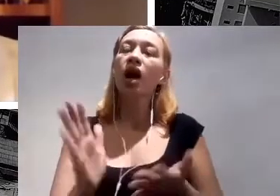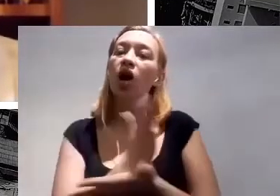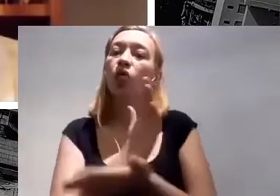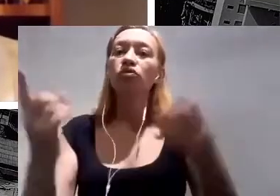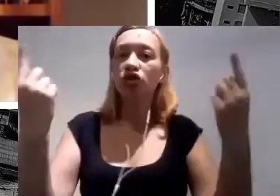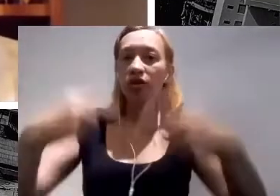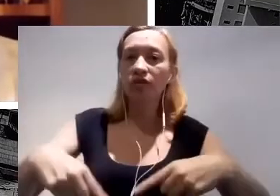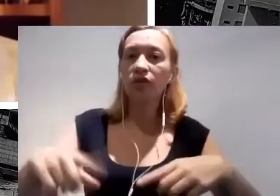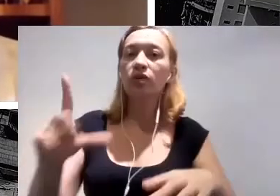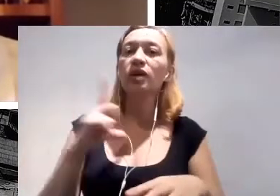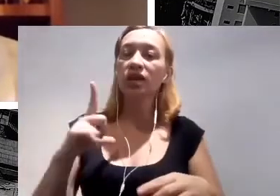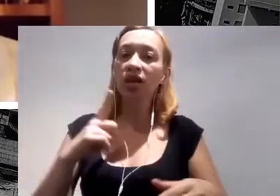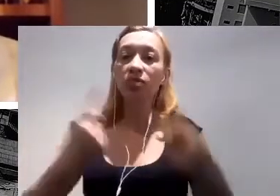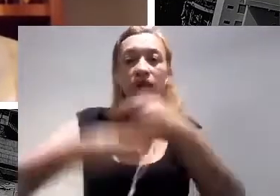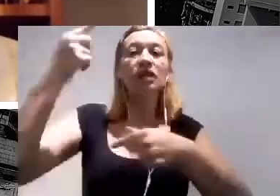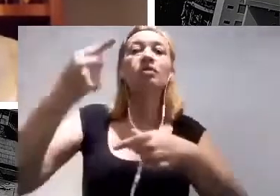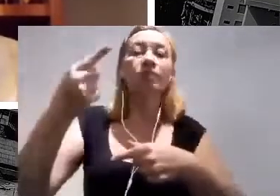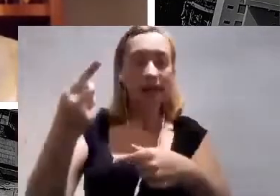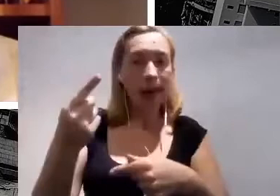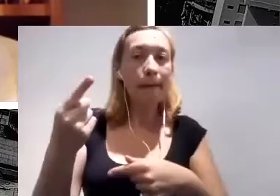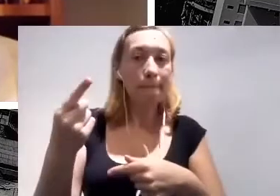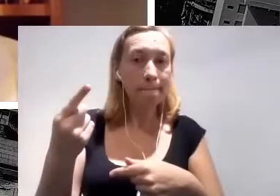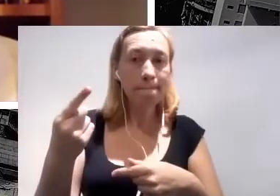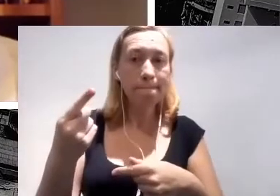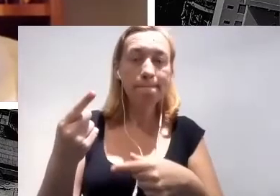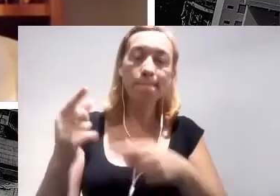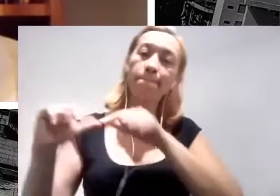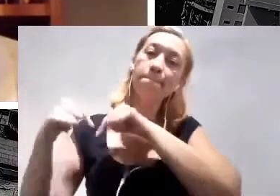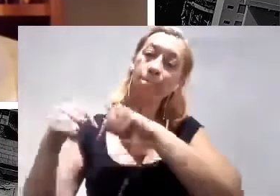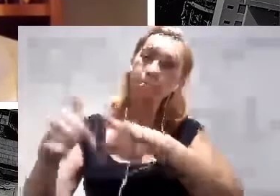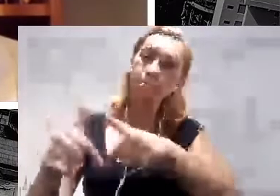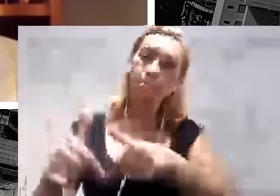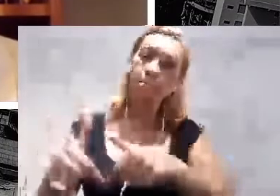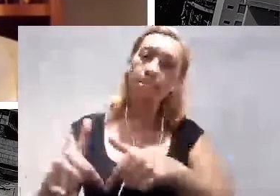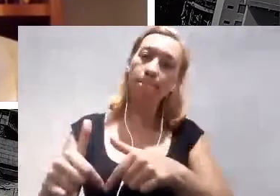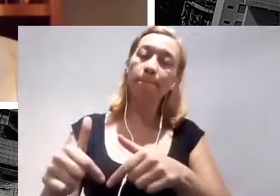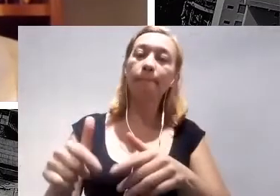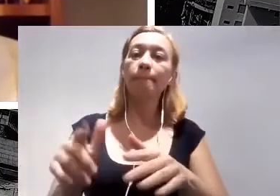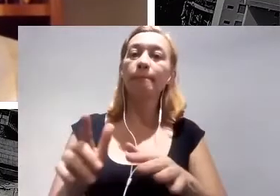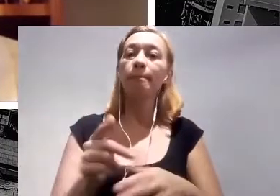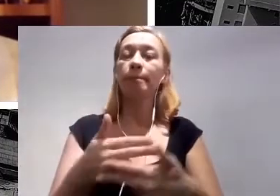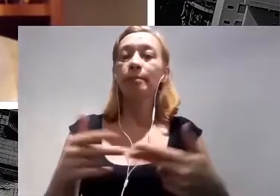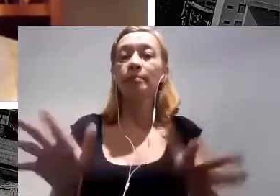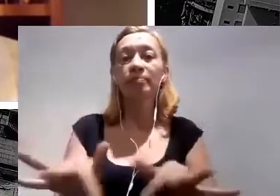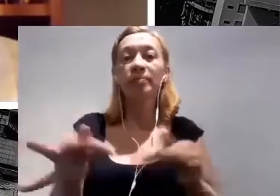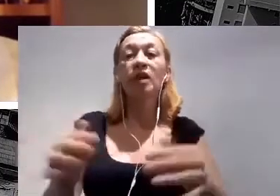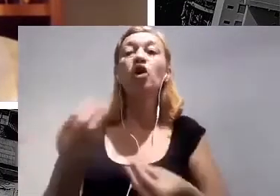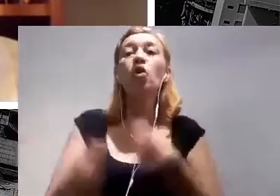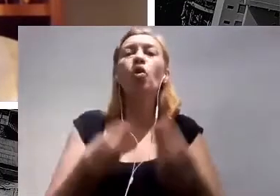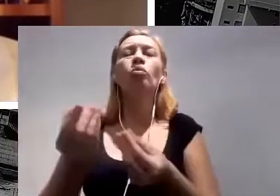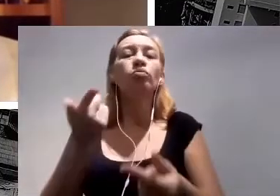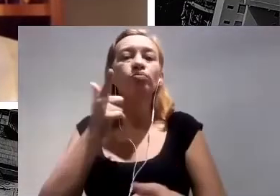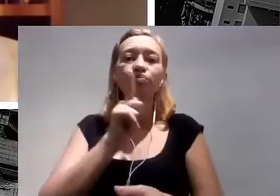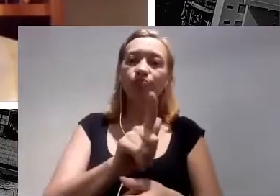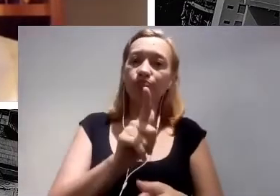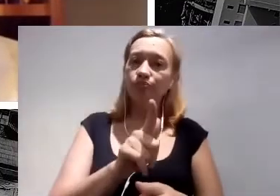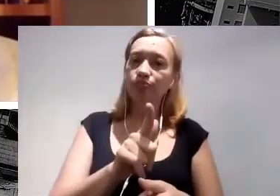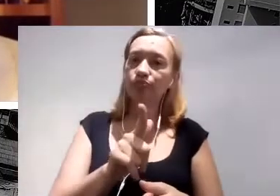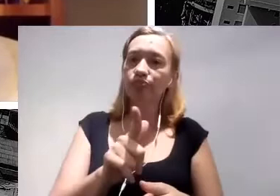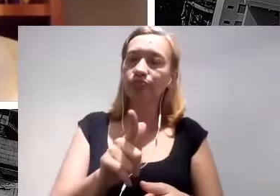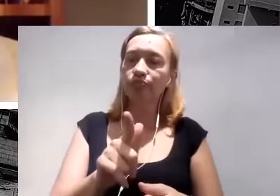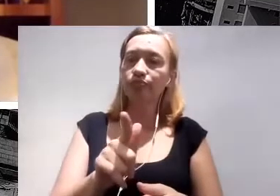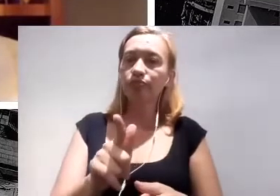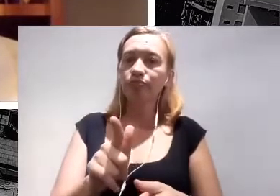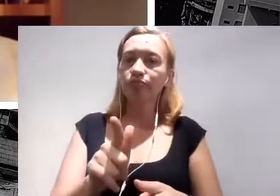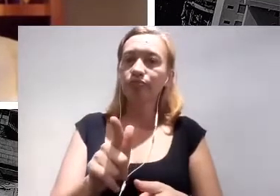superar essa abordagem tradicional para soluções cinzas e como que a gente consegue fazer com que elas sejam mais amplamente adotadas.